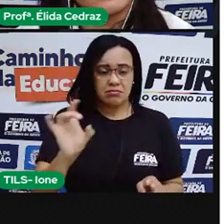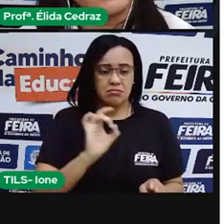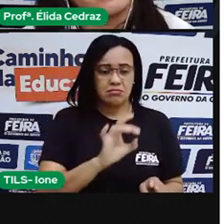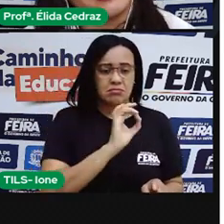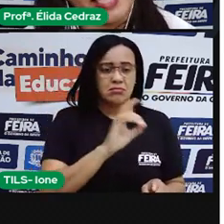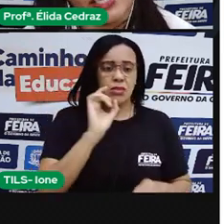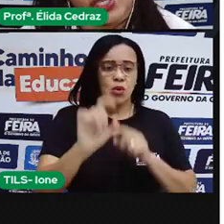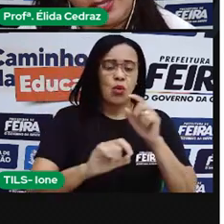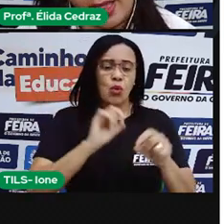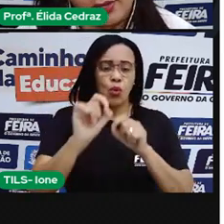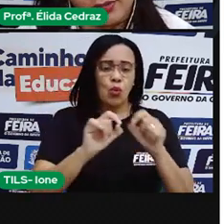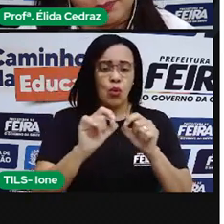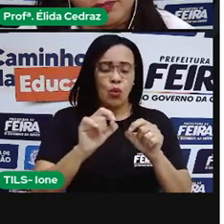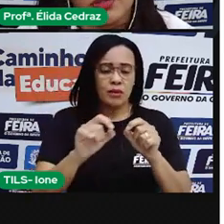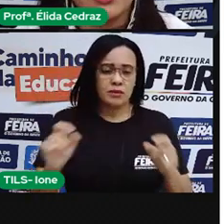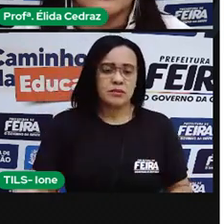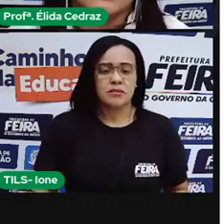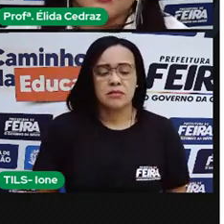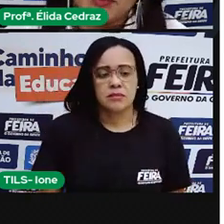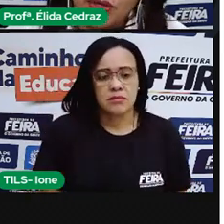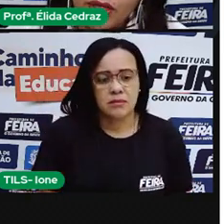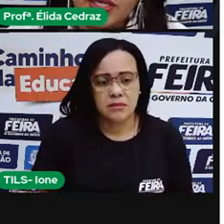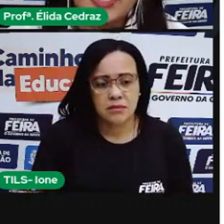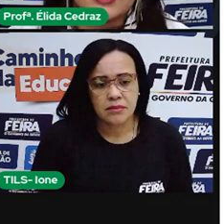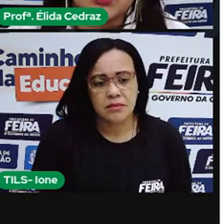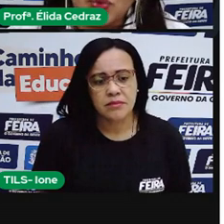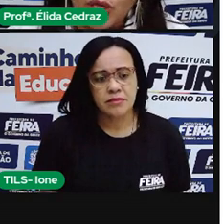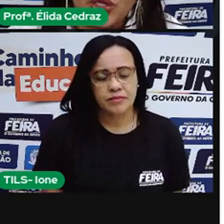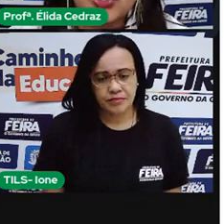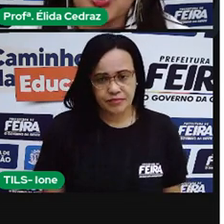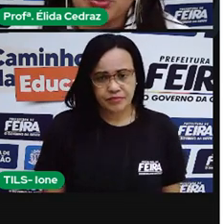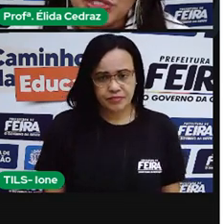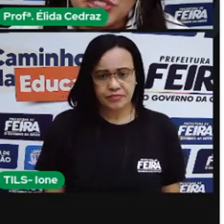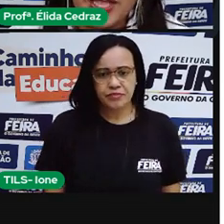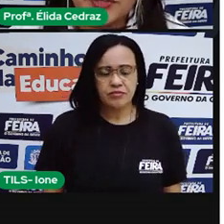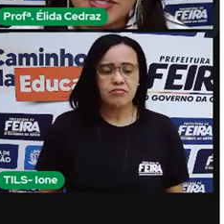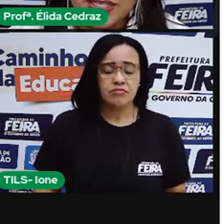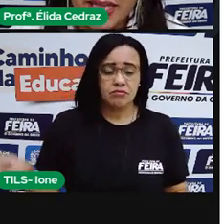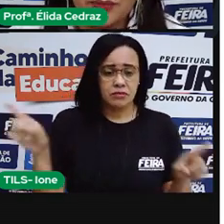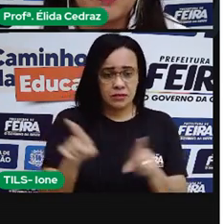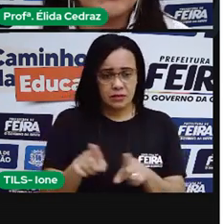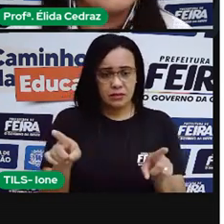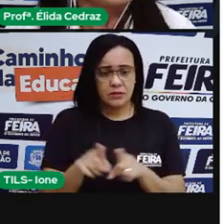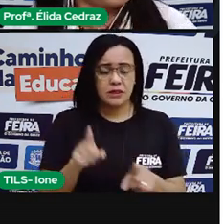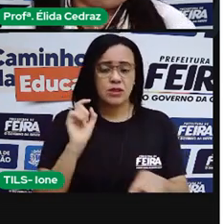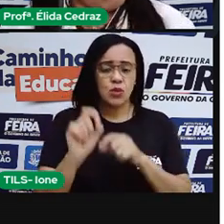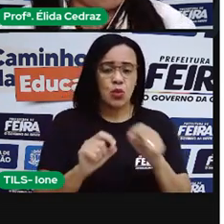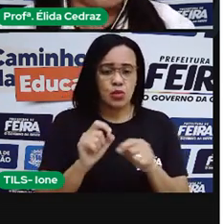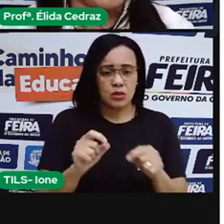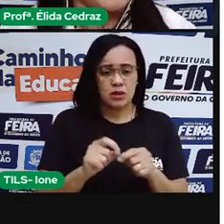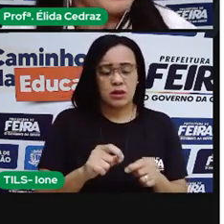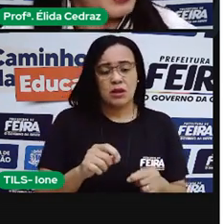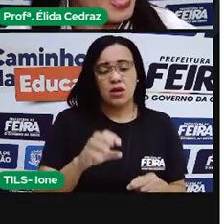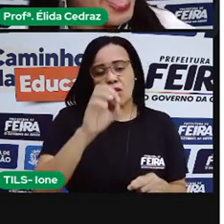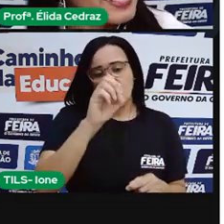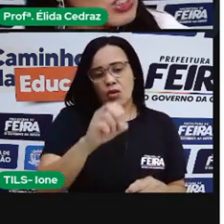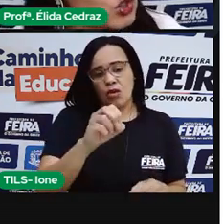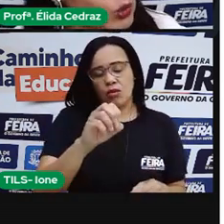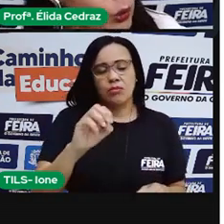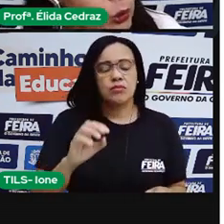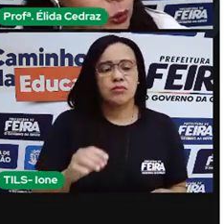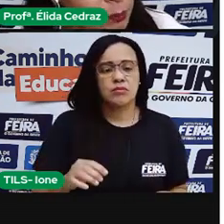Gêmeos e Sagittário. O horóscopo está no céu? Bom, a